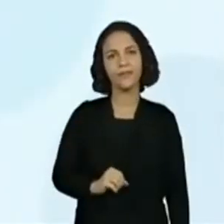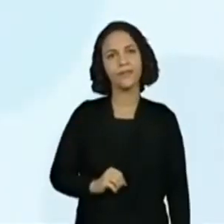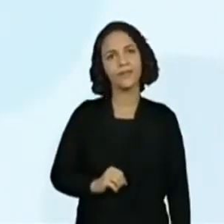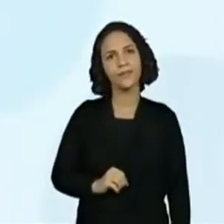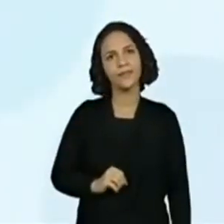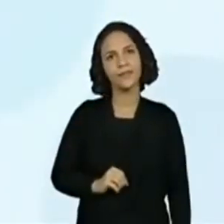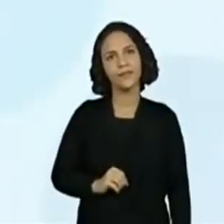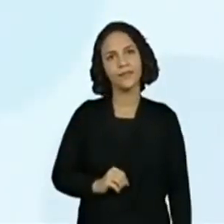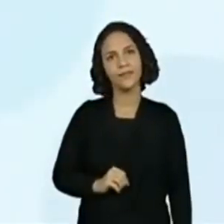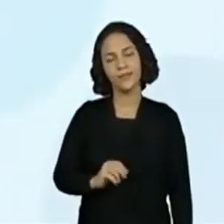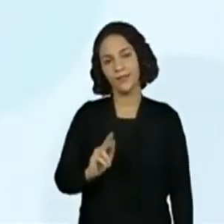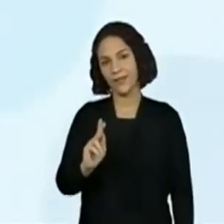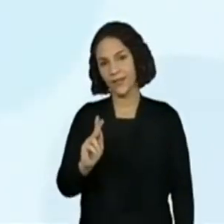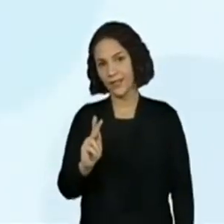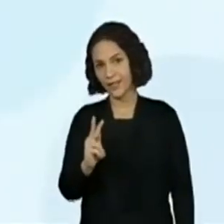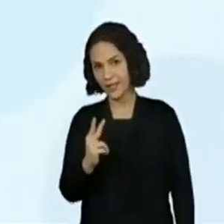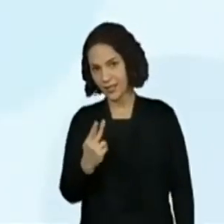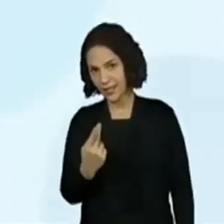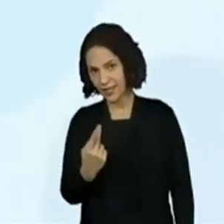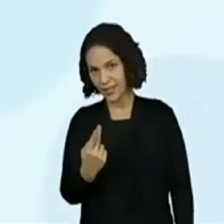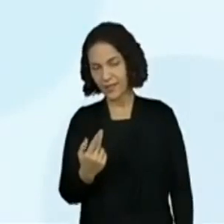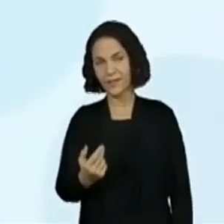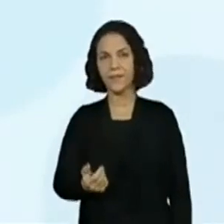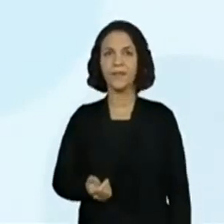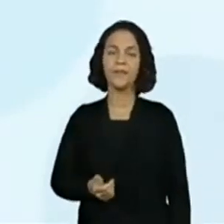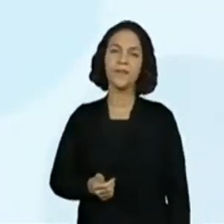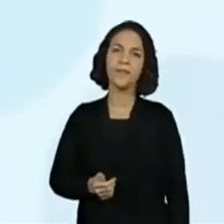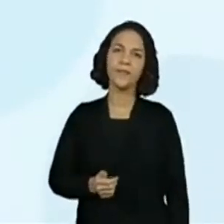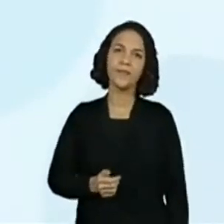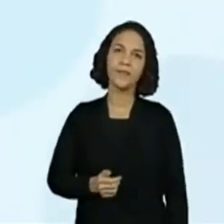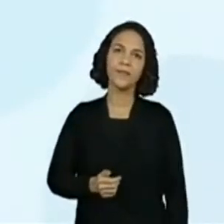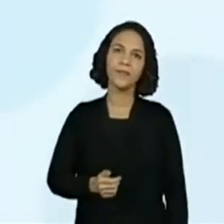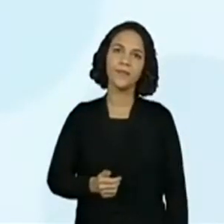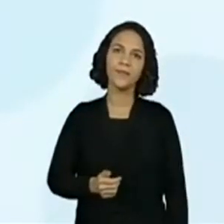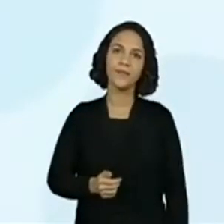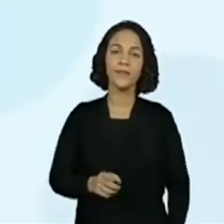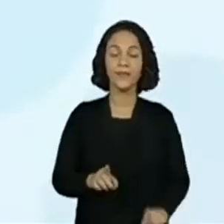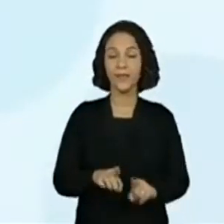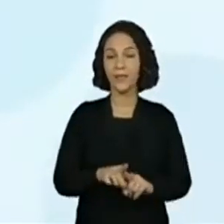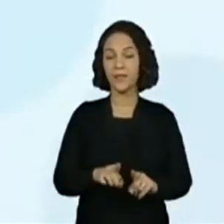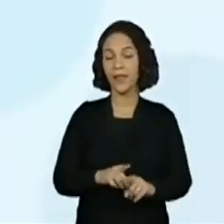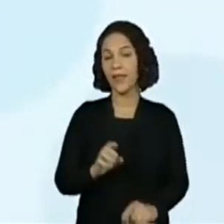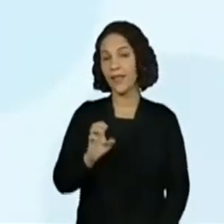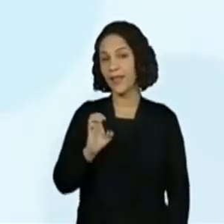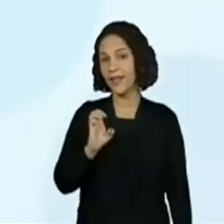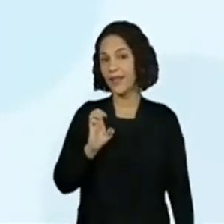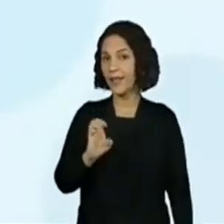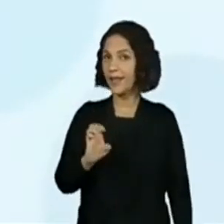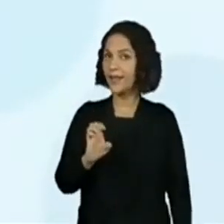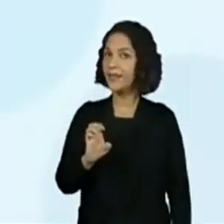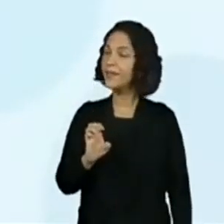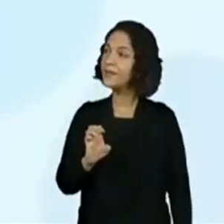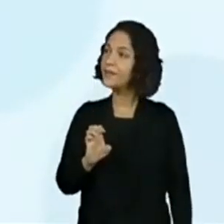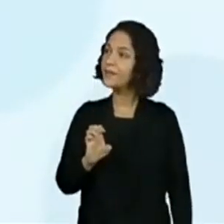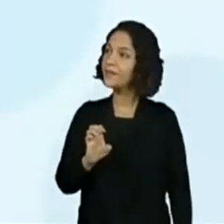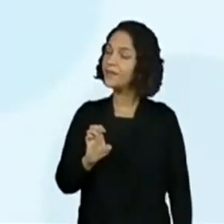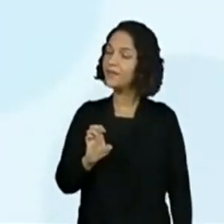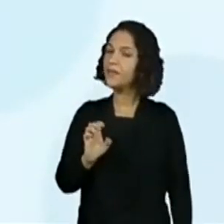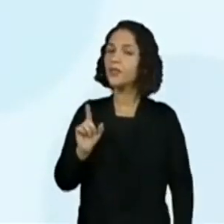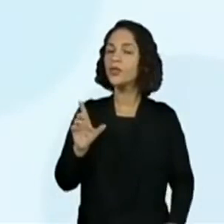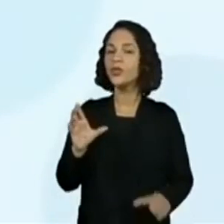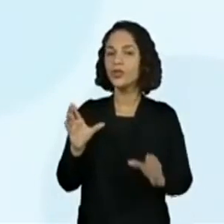Eu preciso de um... Da letra H. Aqui. Mais o E, eu consigo o... Che.